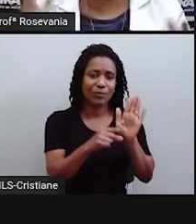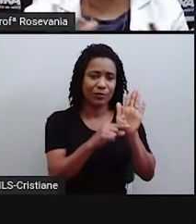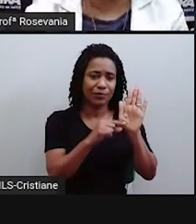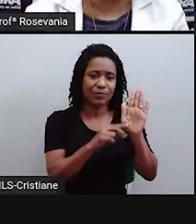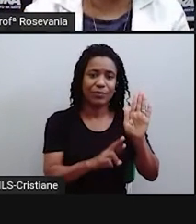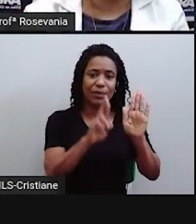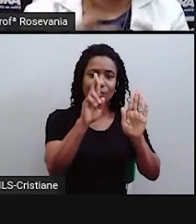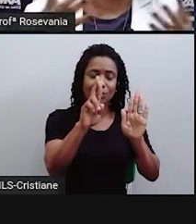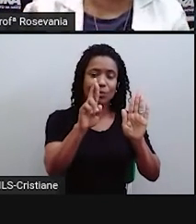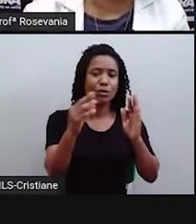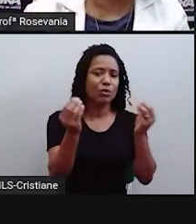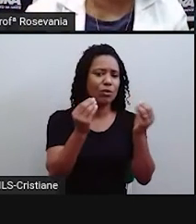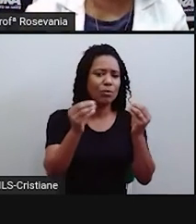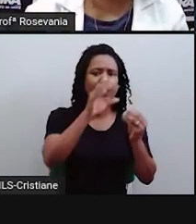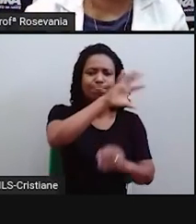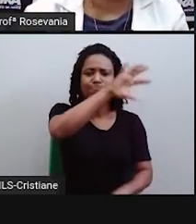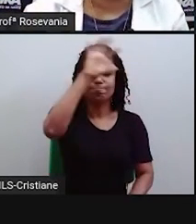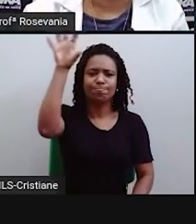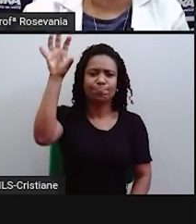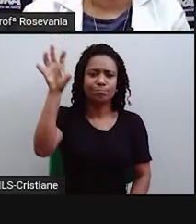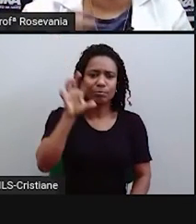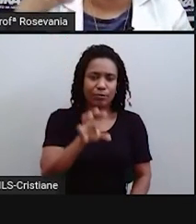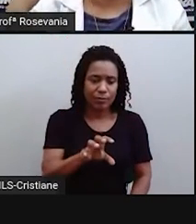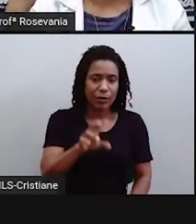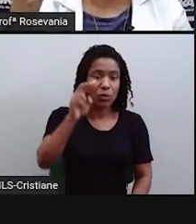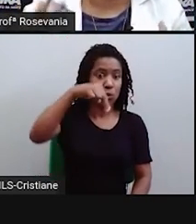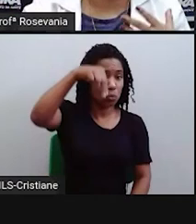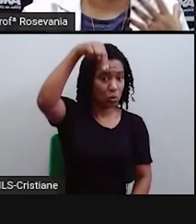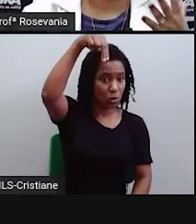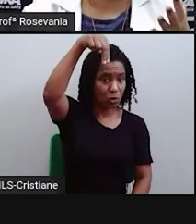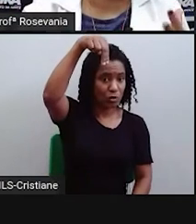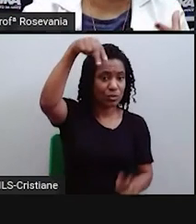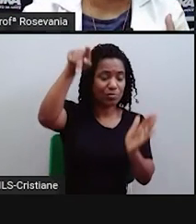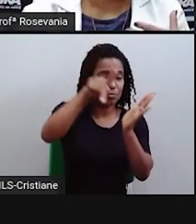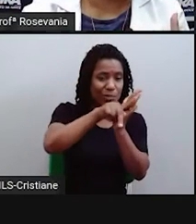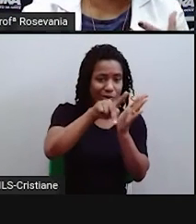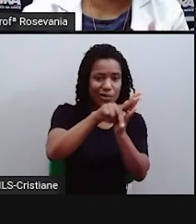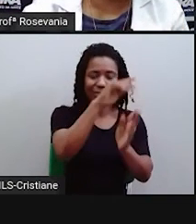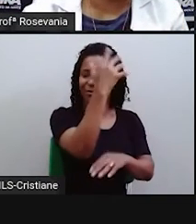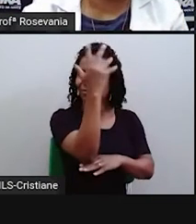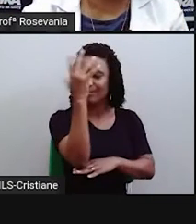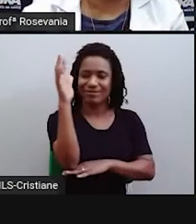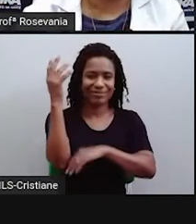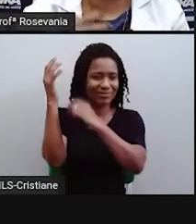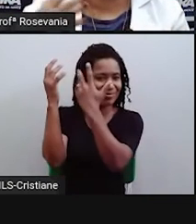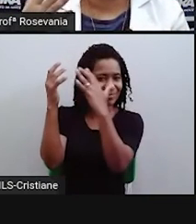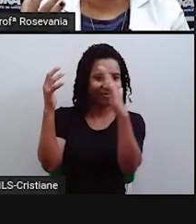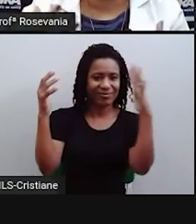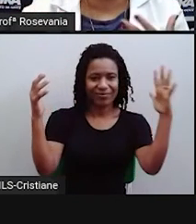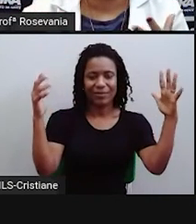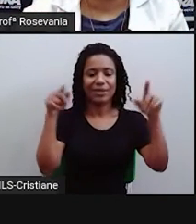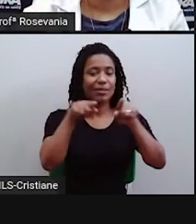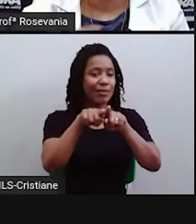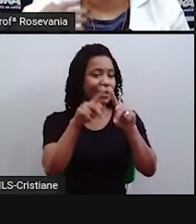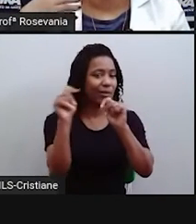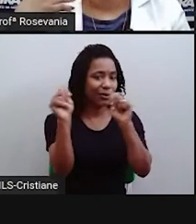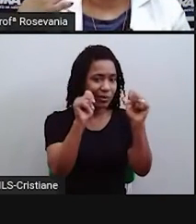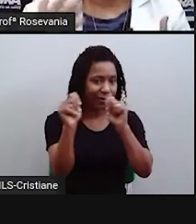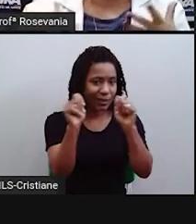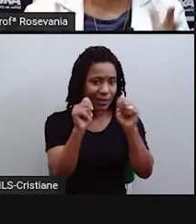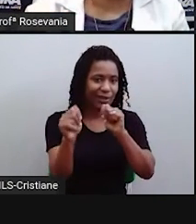permaneceu na região Norte essas características naturais, também as características econômicas, a questão do